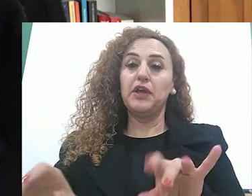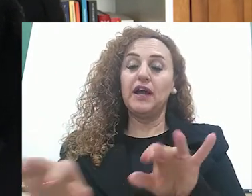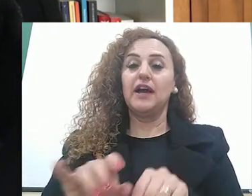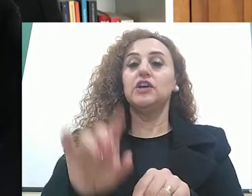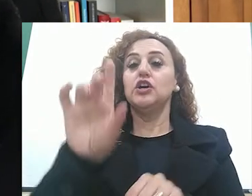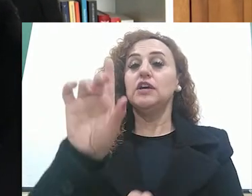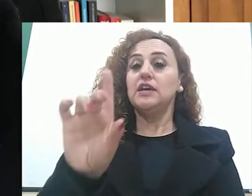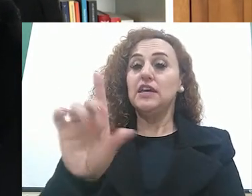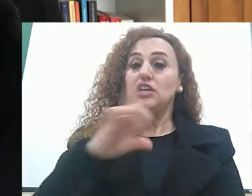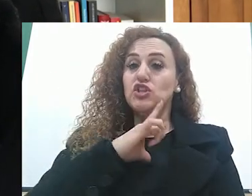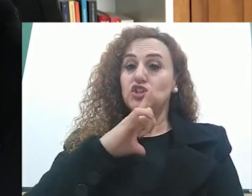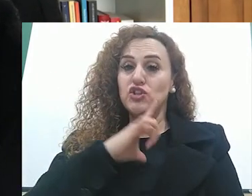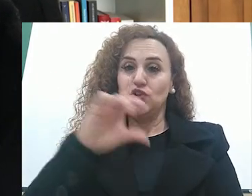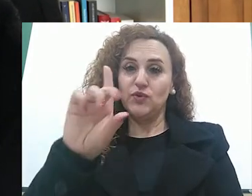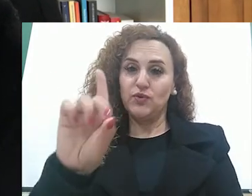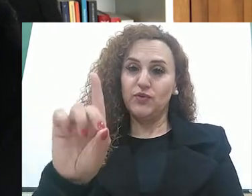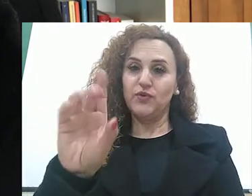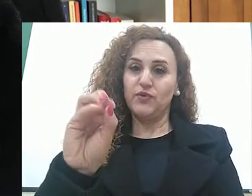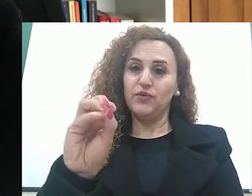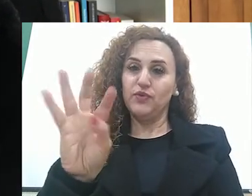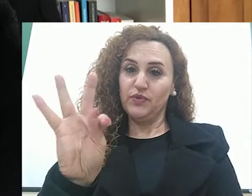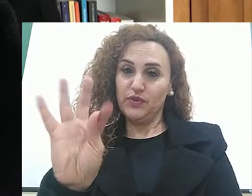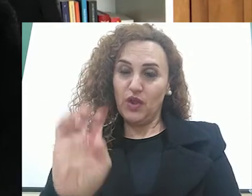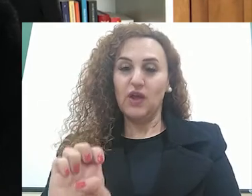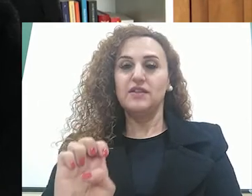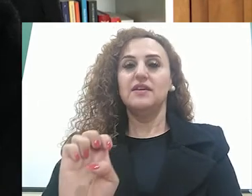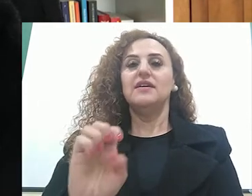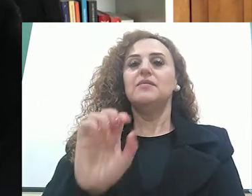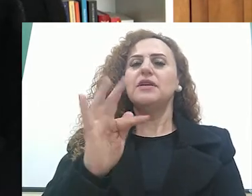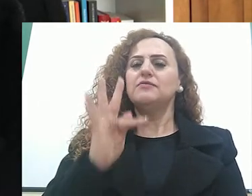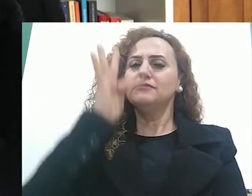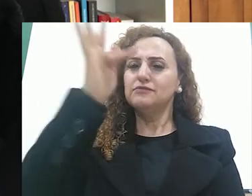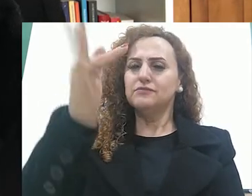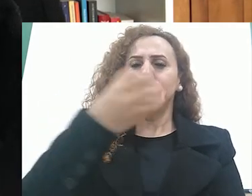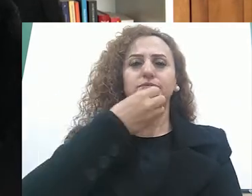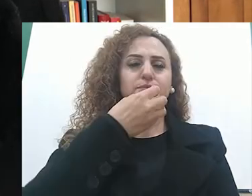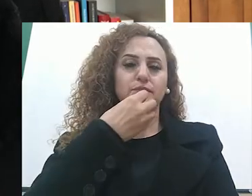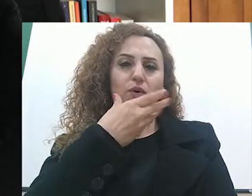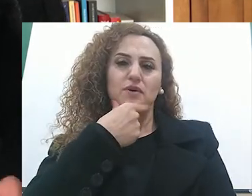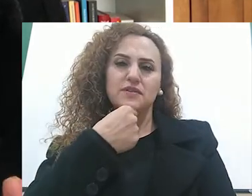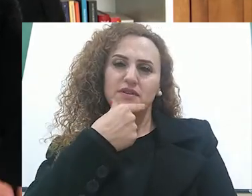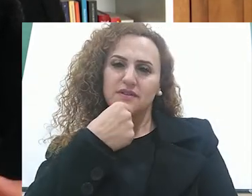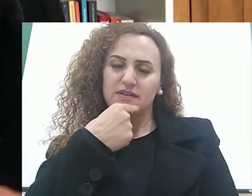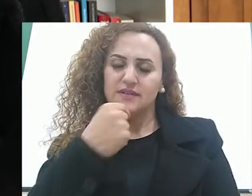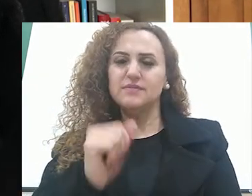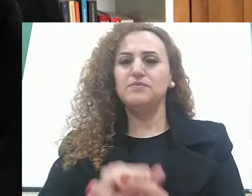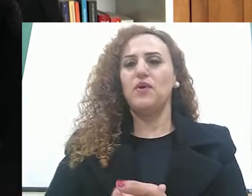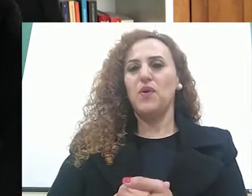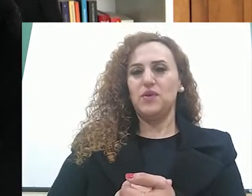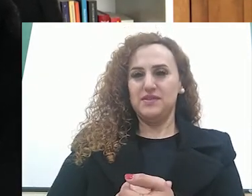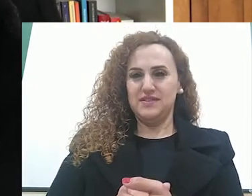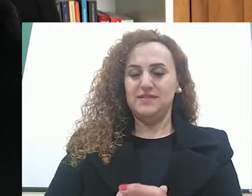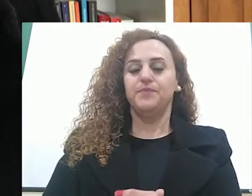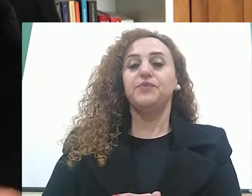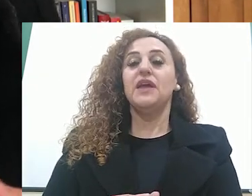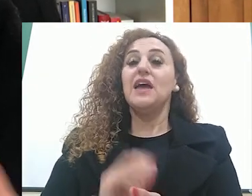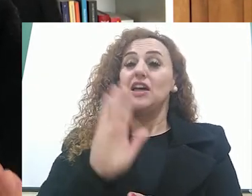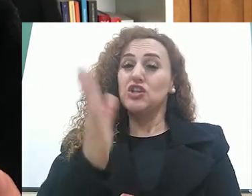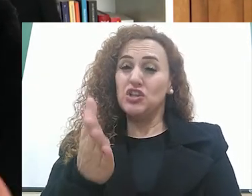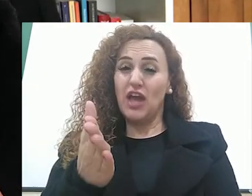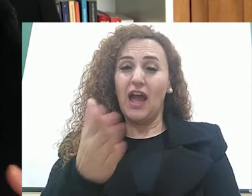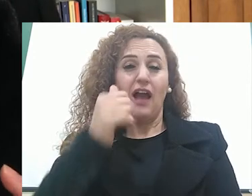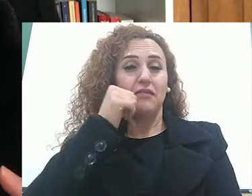cultos e interessantes para que elas se tornassem depois boas esposas e boas mães. Já as moças das classes mais